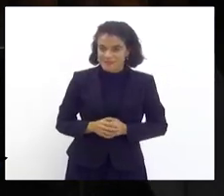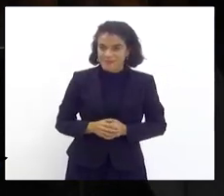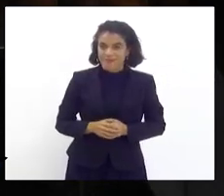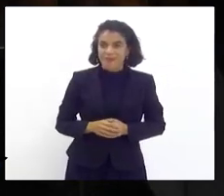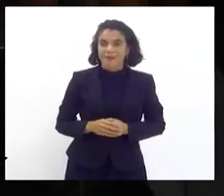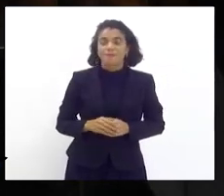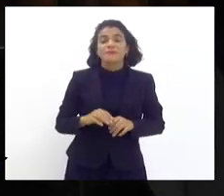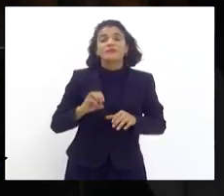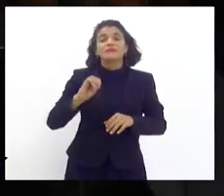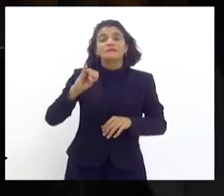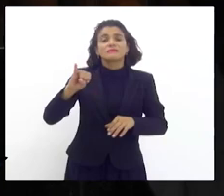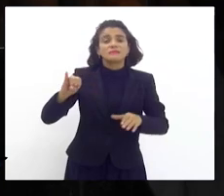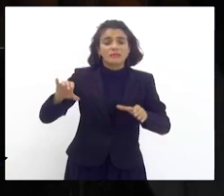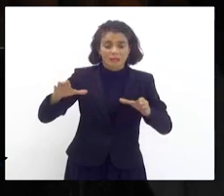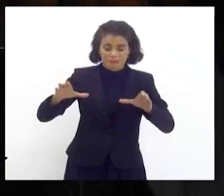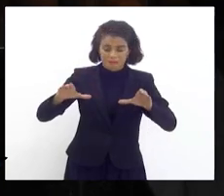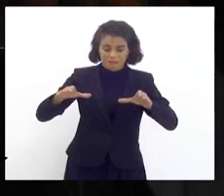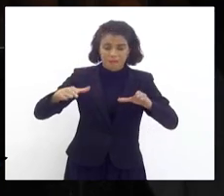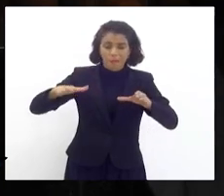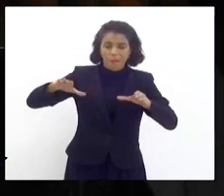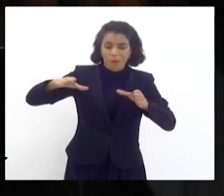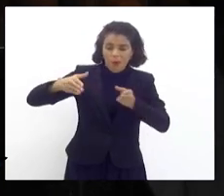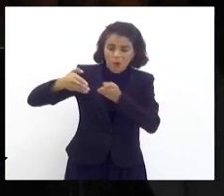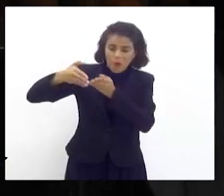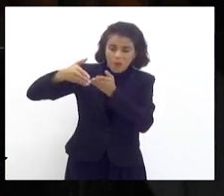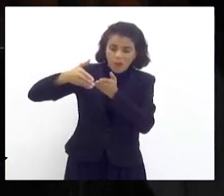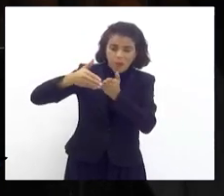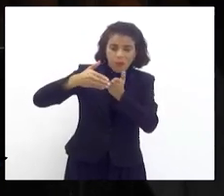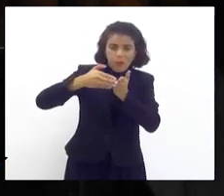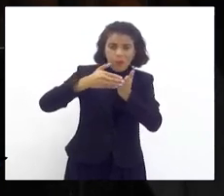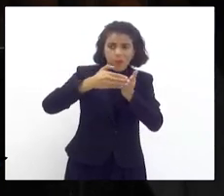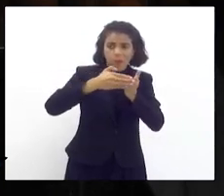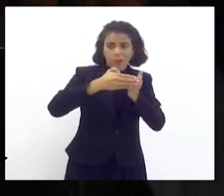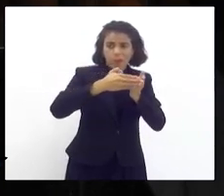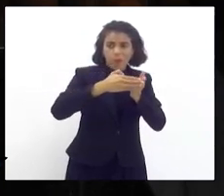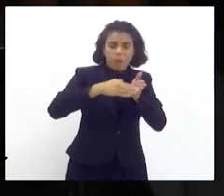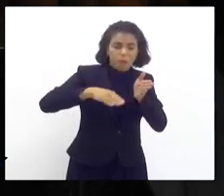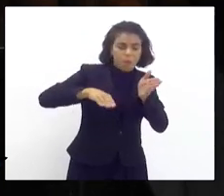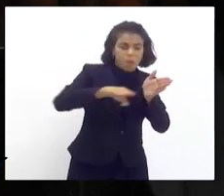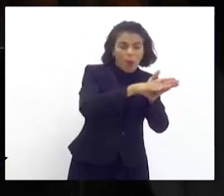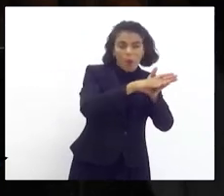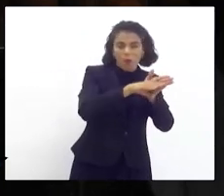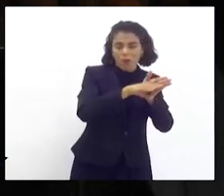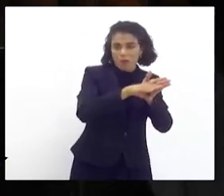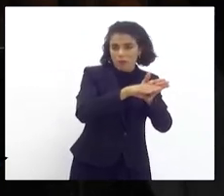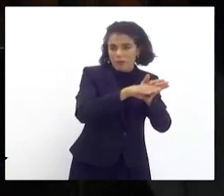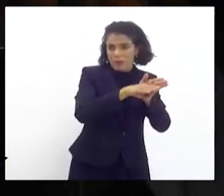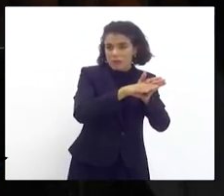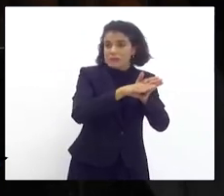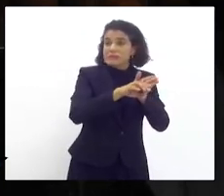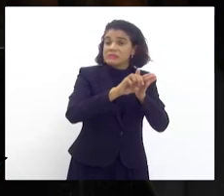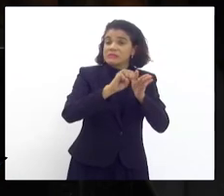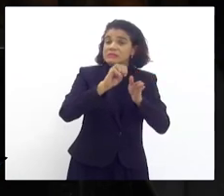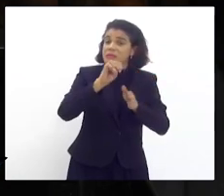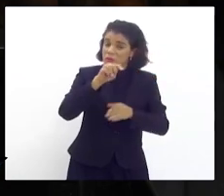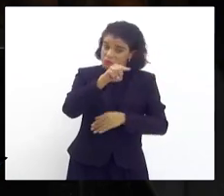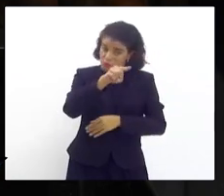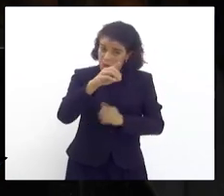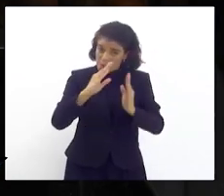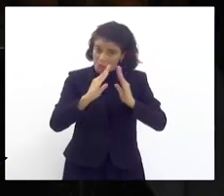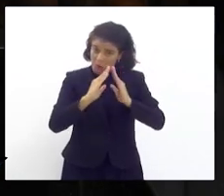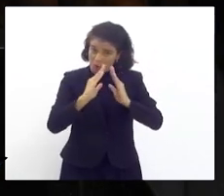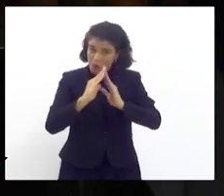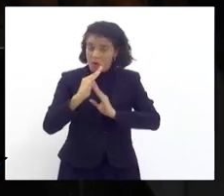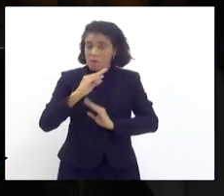se esse acidente se agravar, e estou falando para a vossa excelência que é de Mangaratiba,